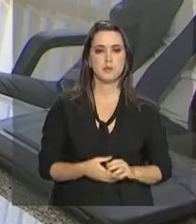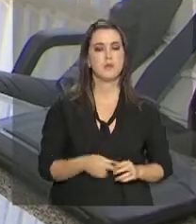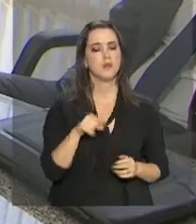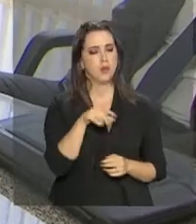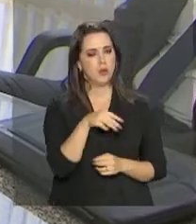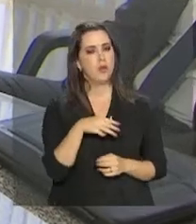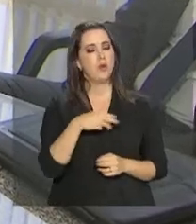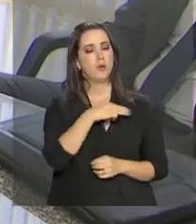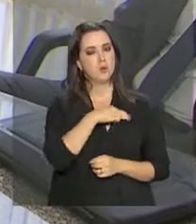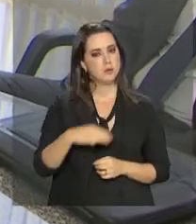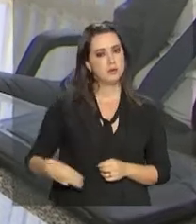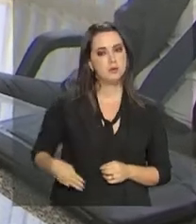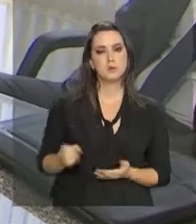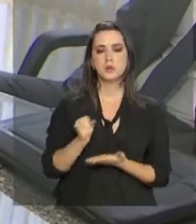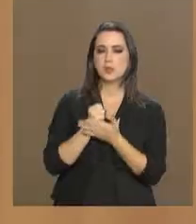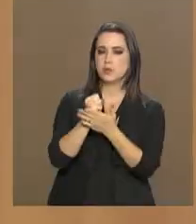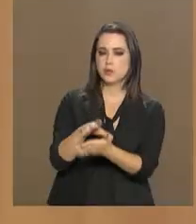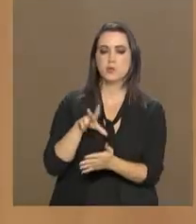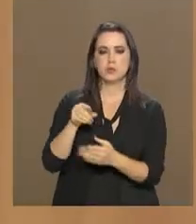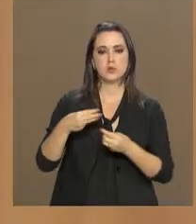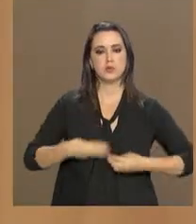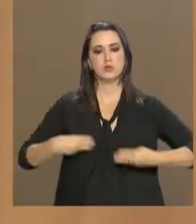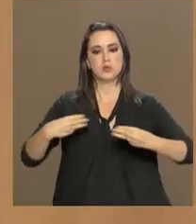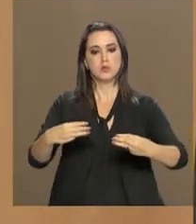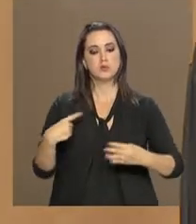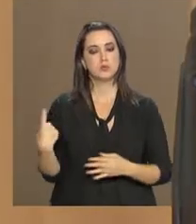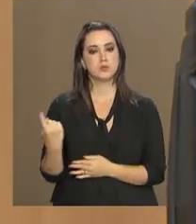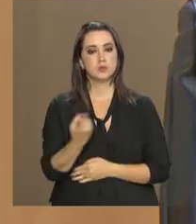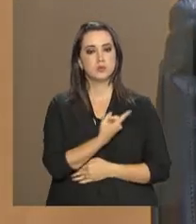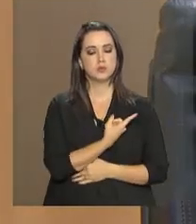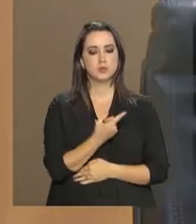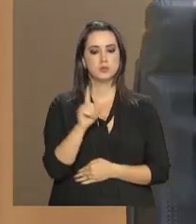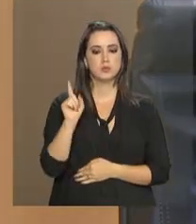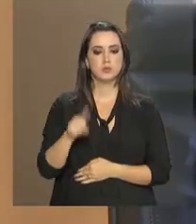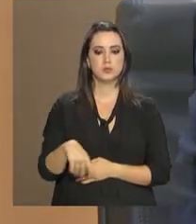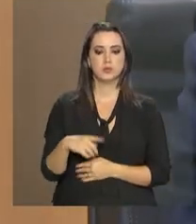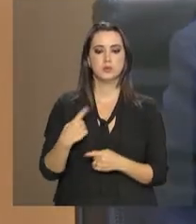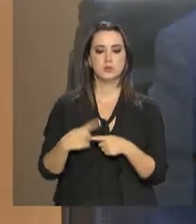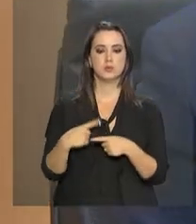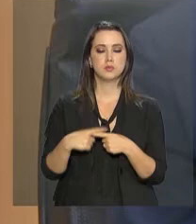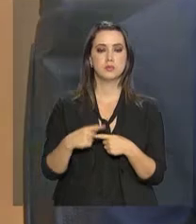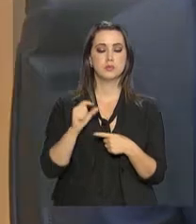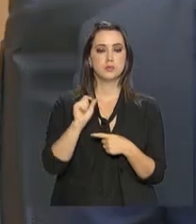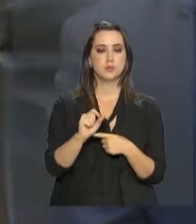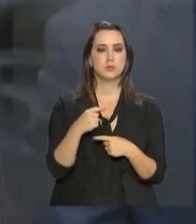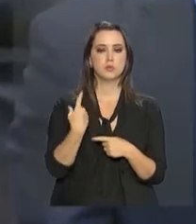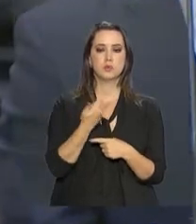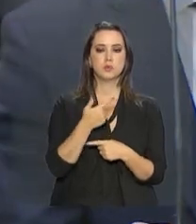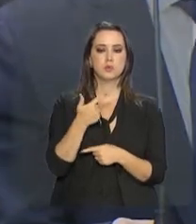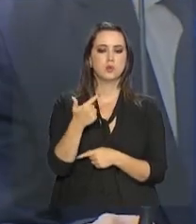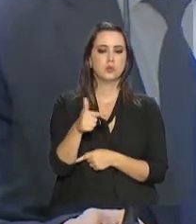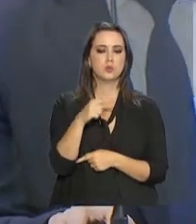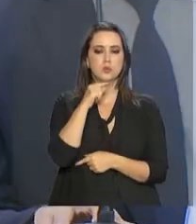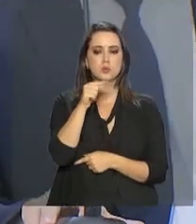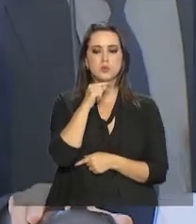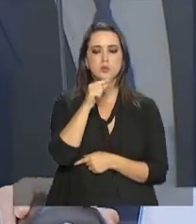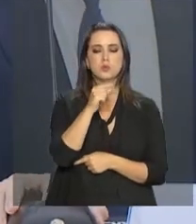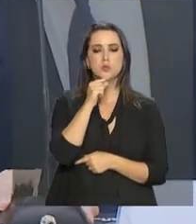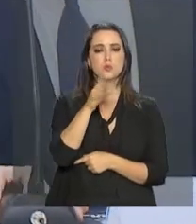à disposição da equipe de Sérgio Moro. Para nós, é um motivo, sem sombra de dúvida,